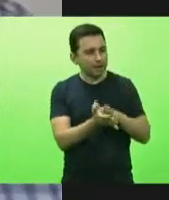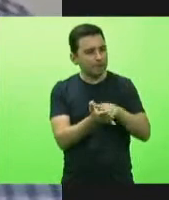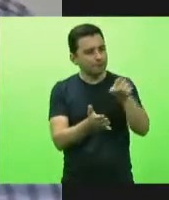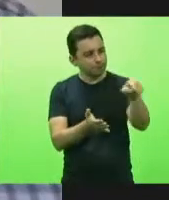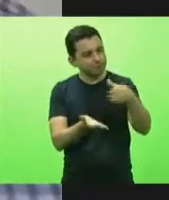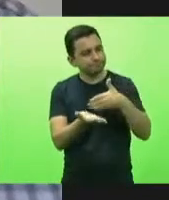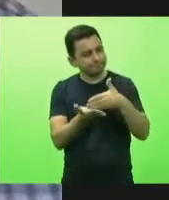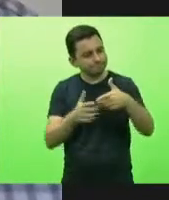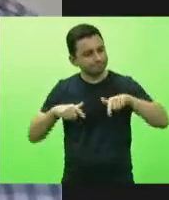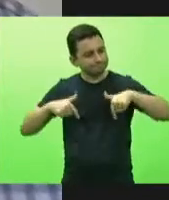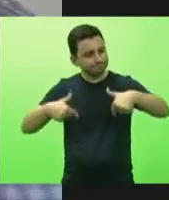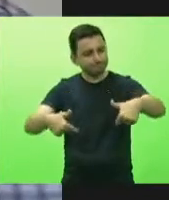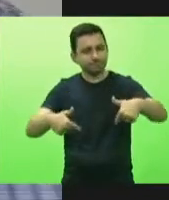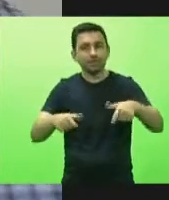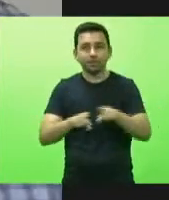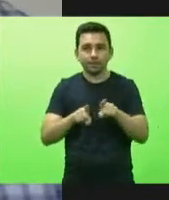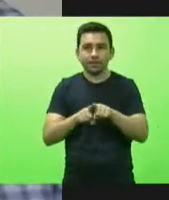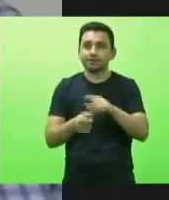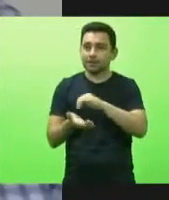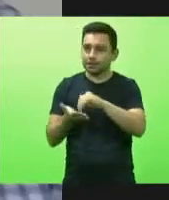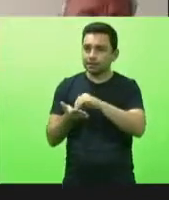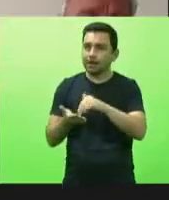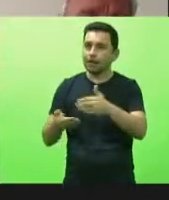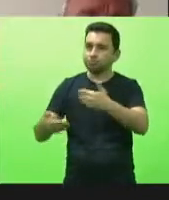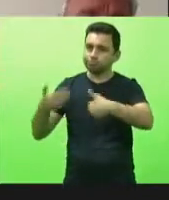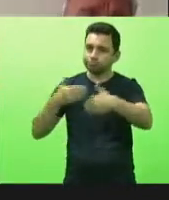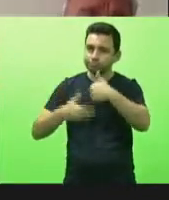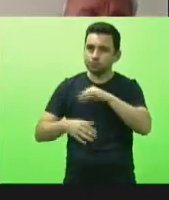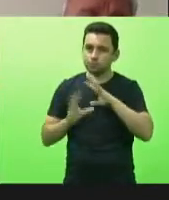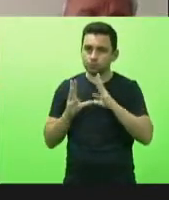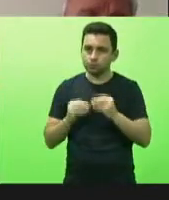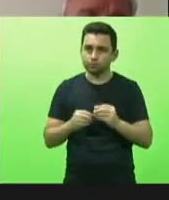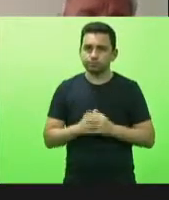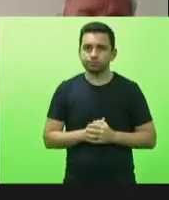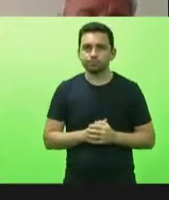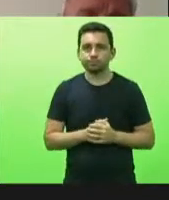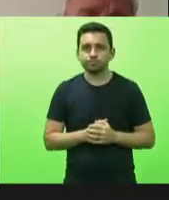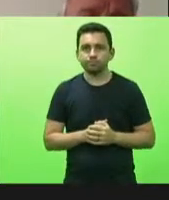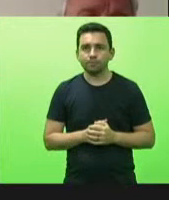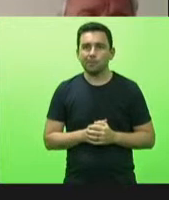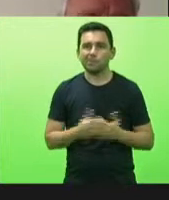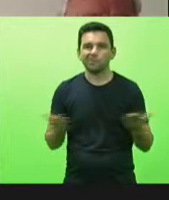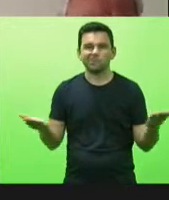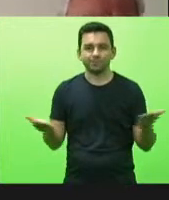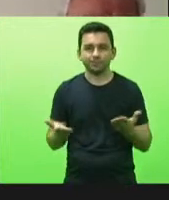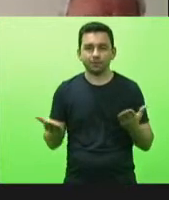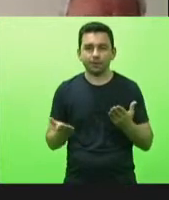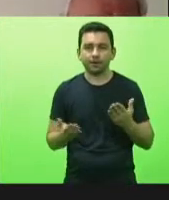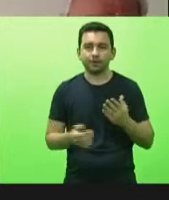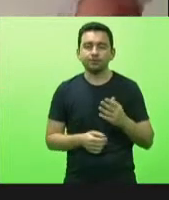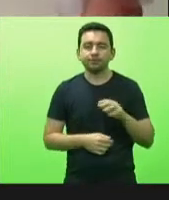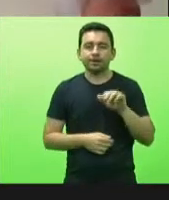e obrigado secretário por nos atender obrigado deputado só peço então com a palavra o deputado André Mota